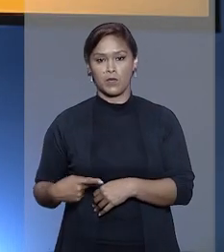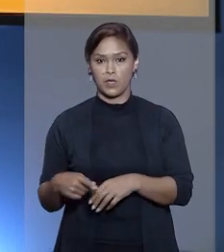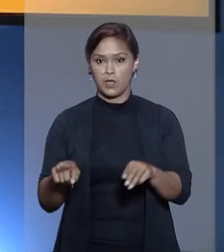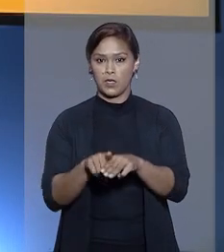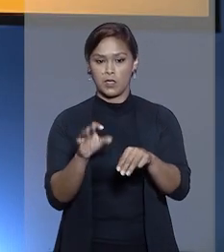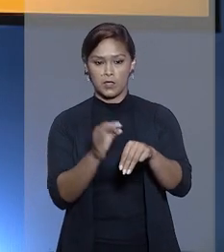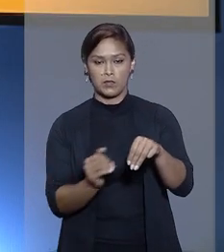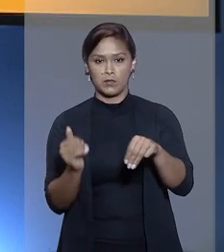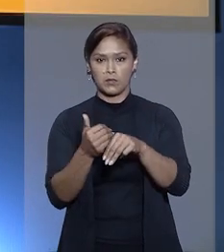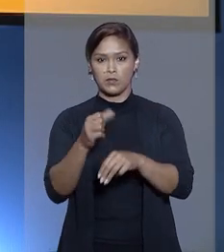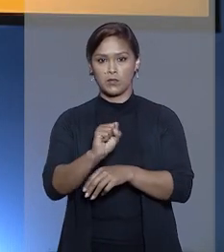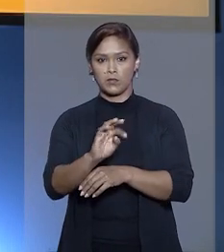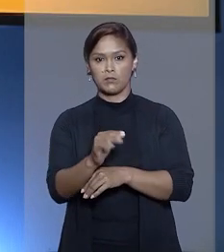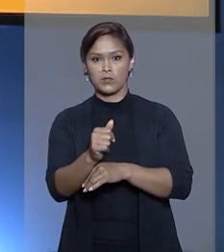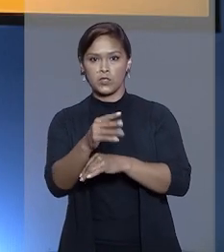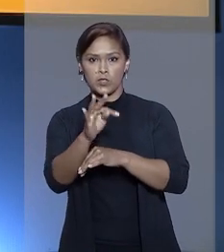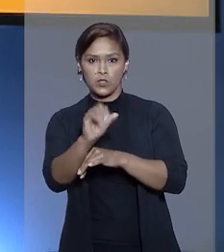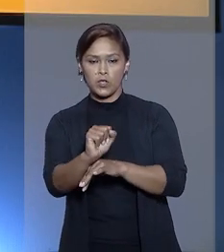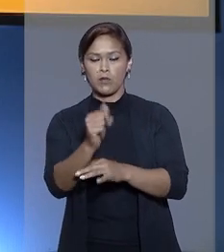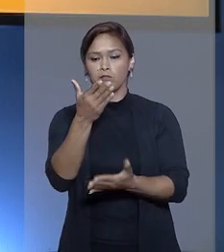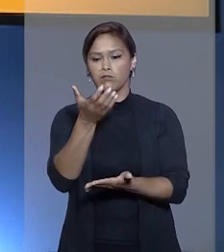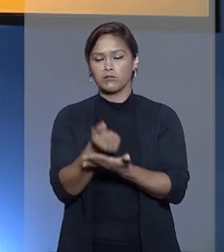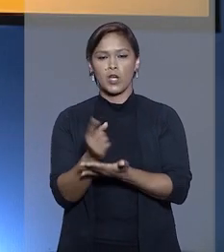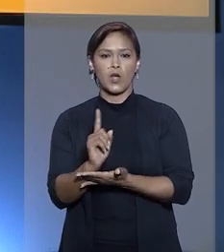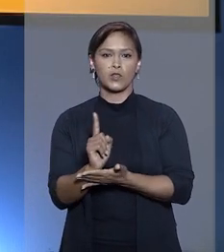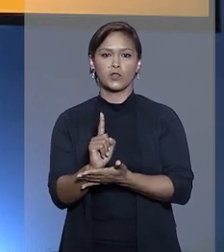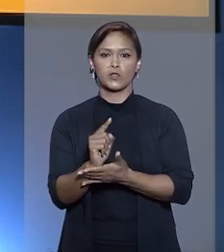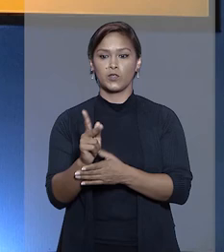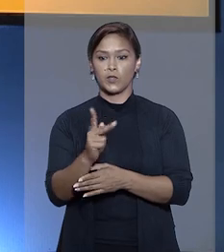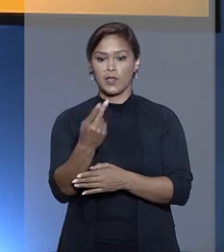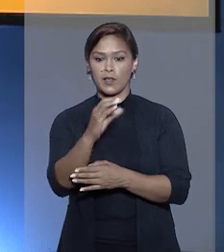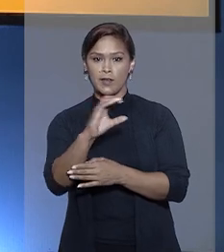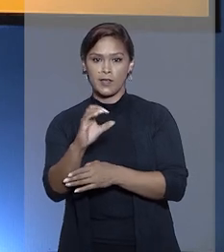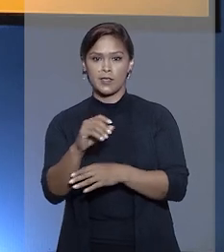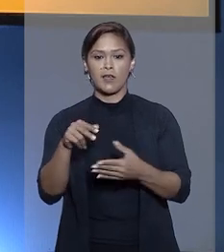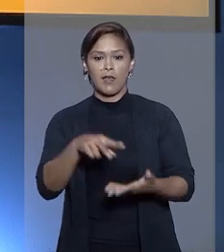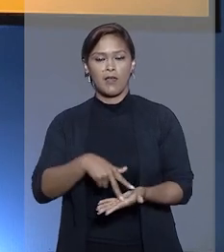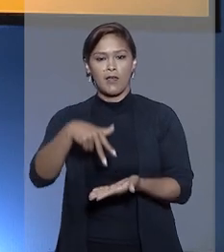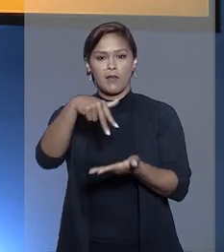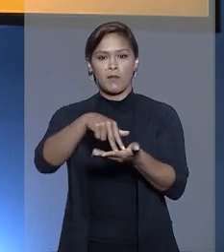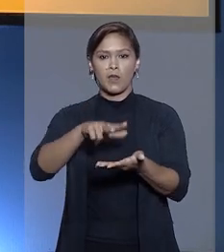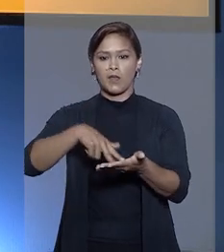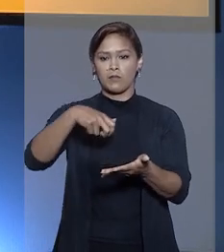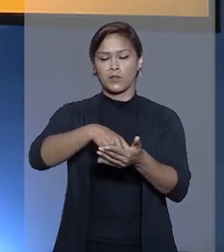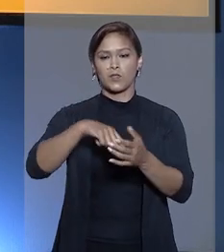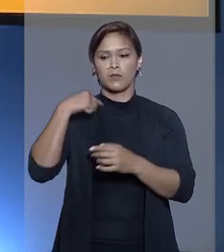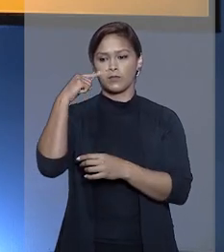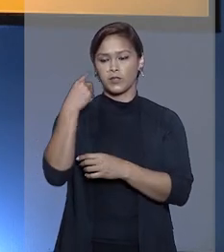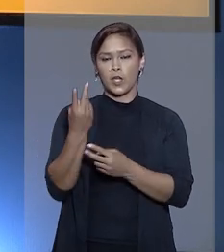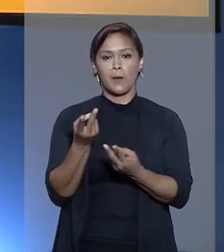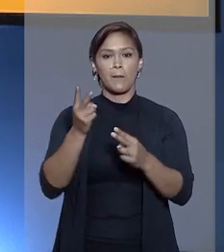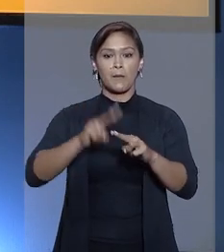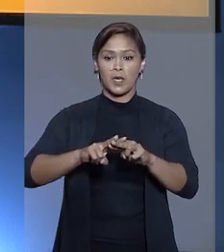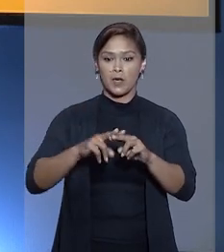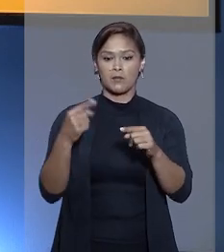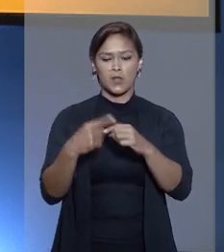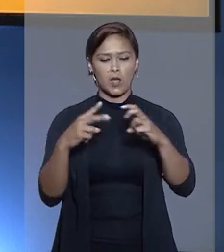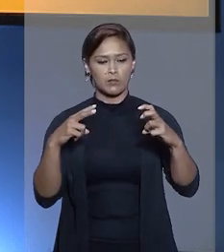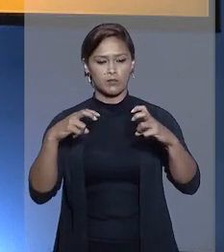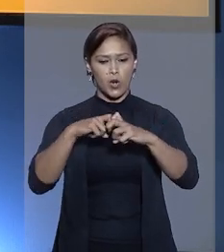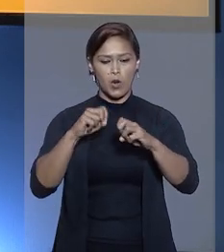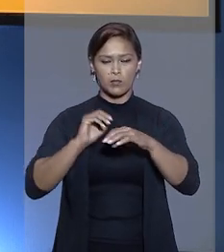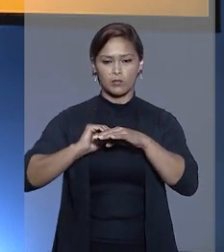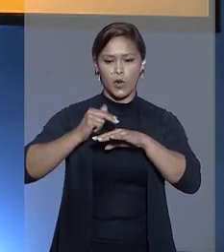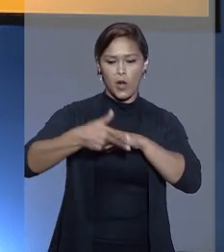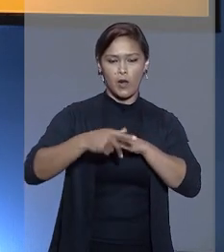Sebastião Reis Júnior negou o seguimento a recurso em habeas corpus e manteve a prisão do advogado preso por ter atropelado uma